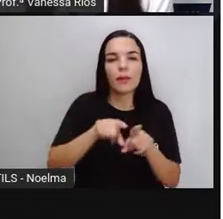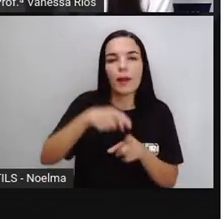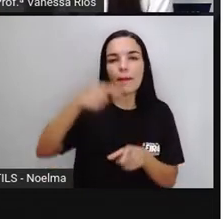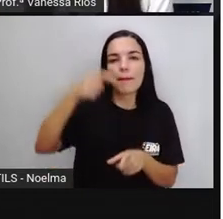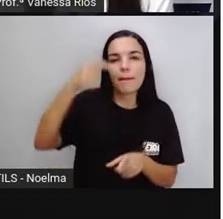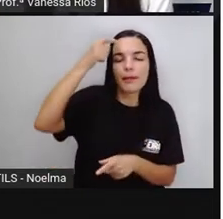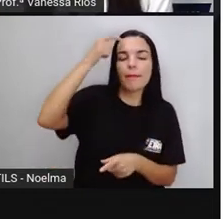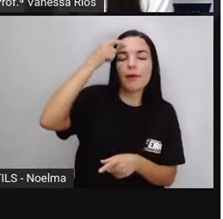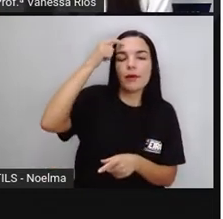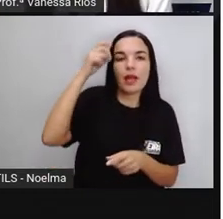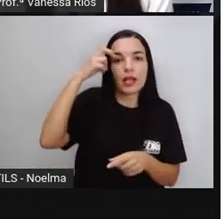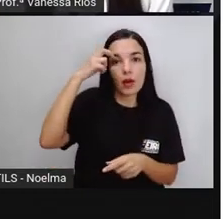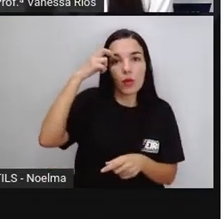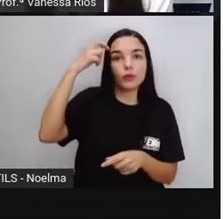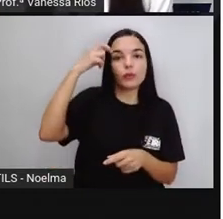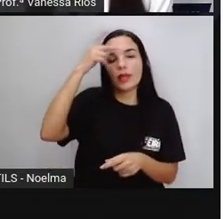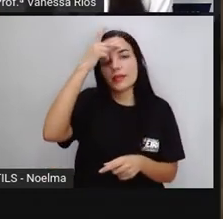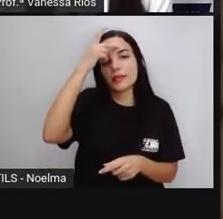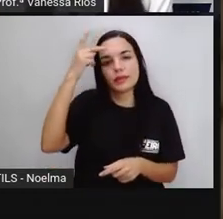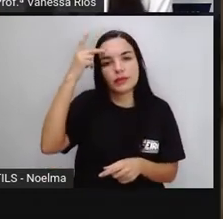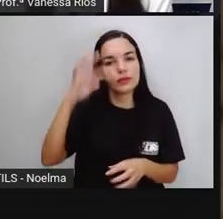da cultura das pessoas.